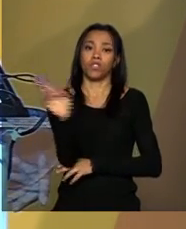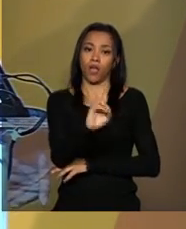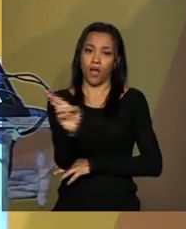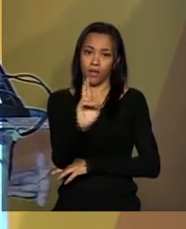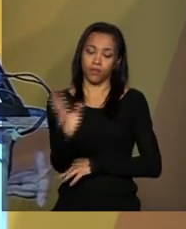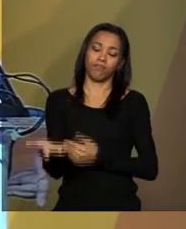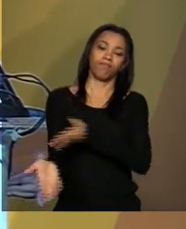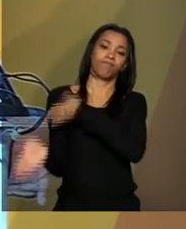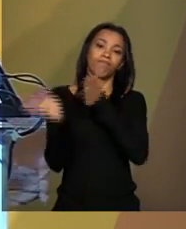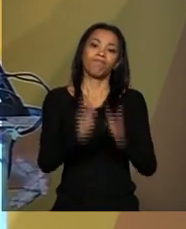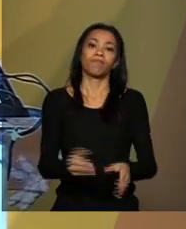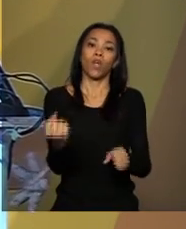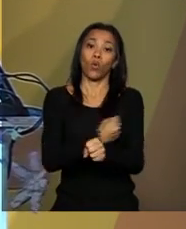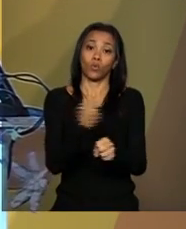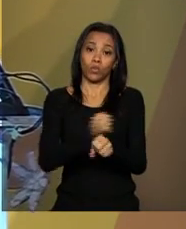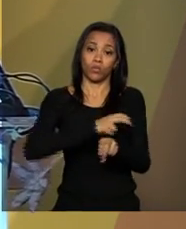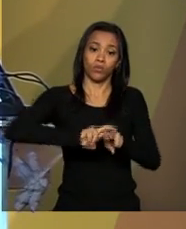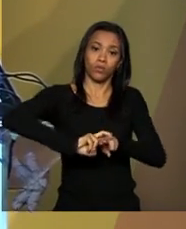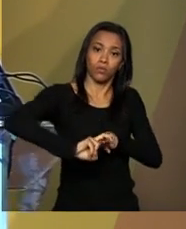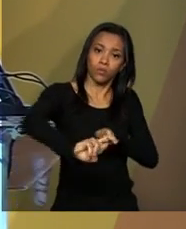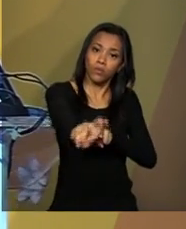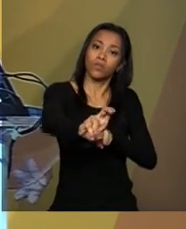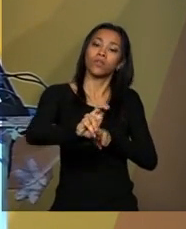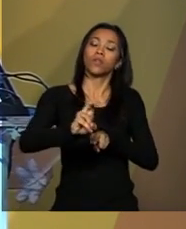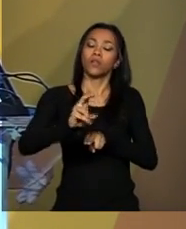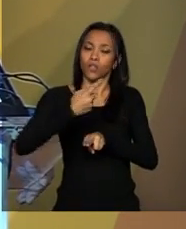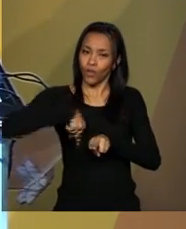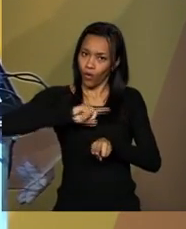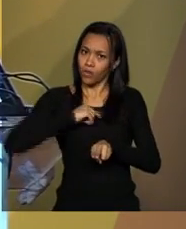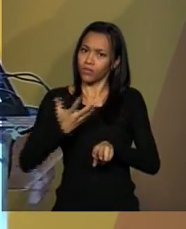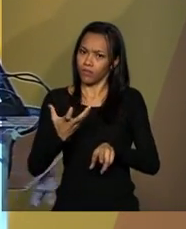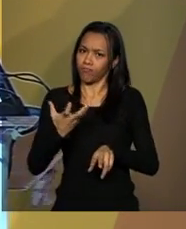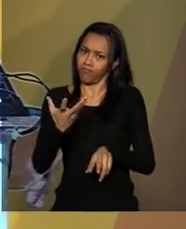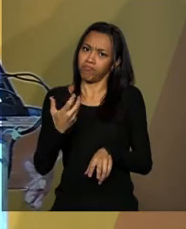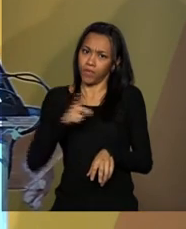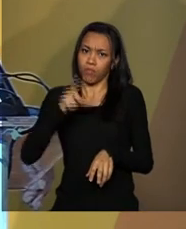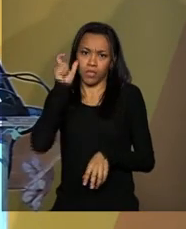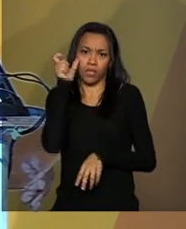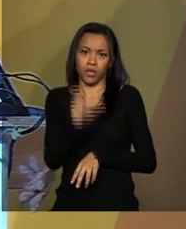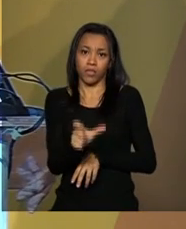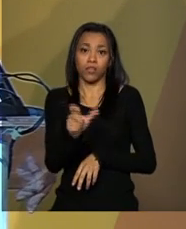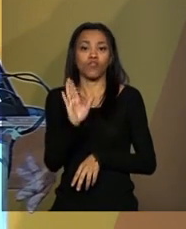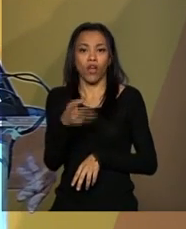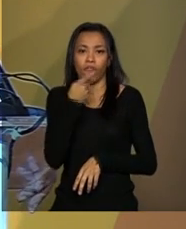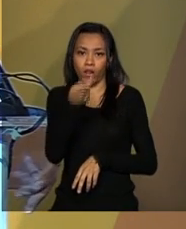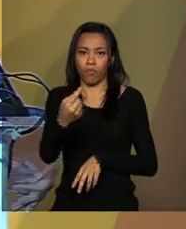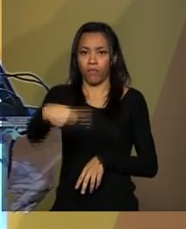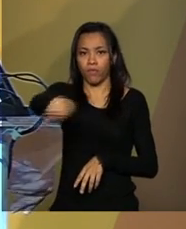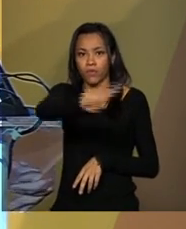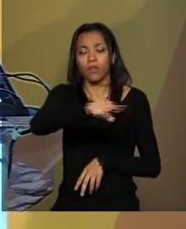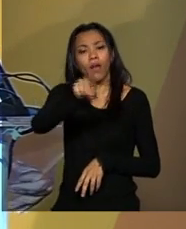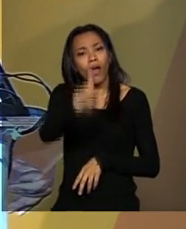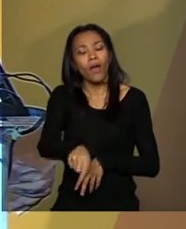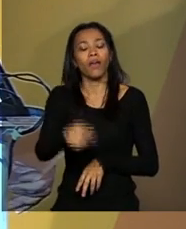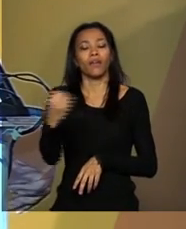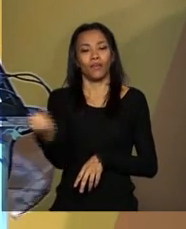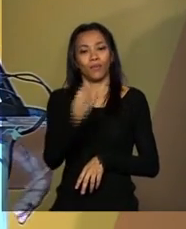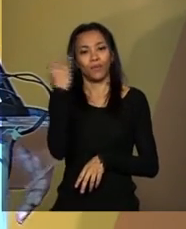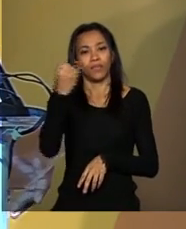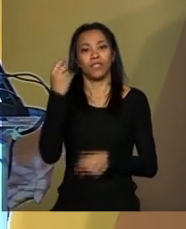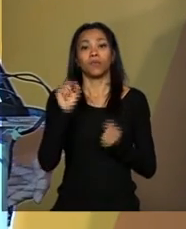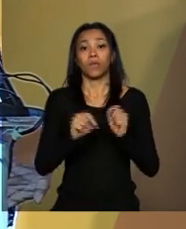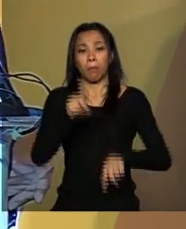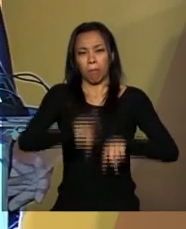de ferrovias, nós temos todo o interesse. Como eu disse para vocês, é fundamental para o transporte de